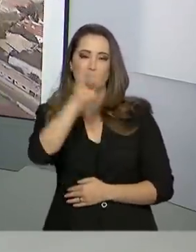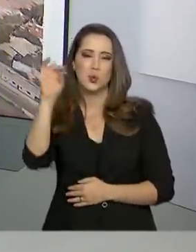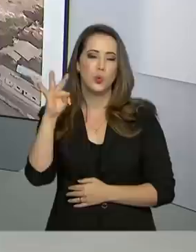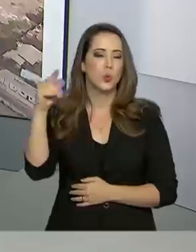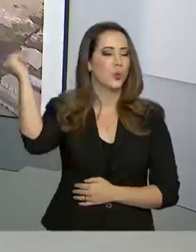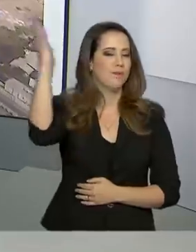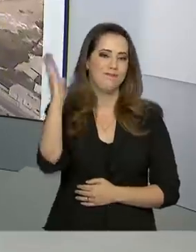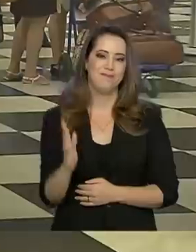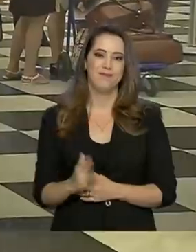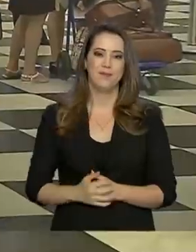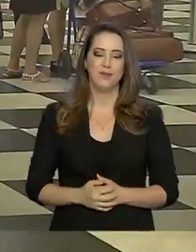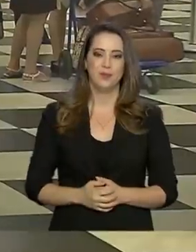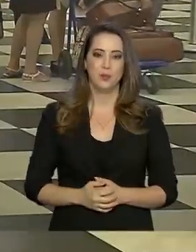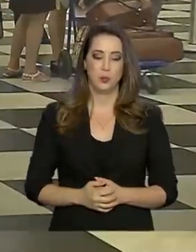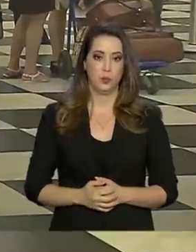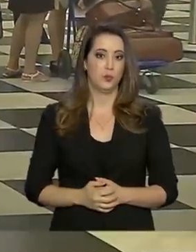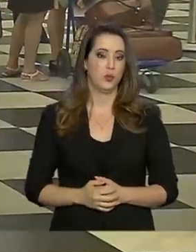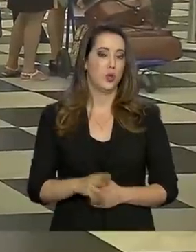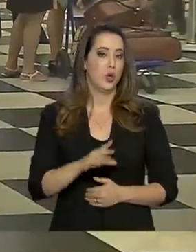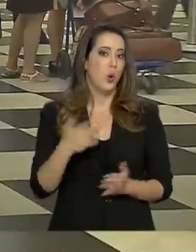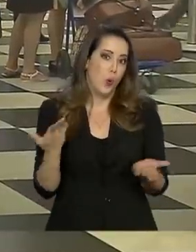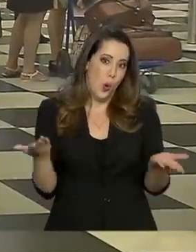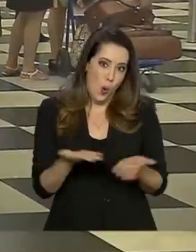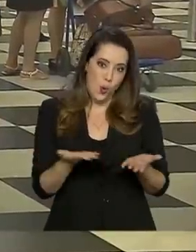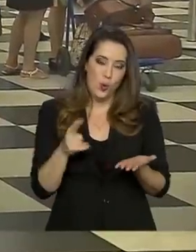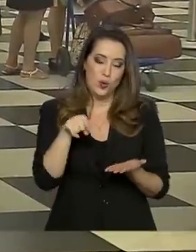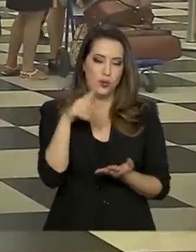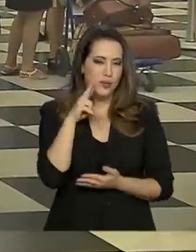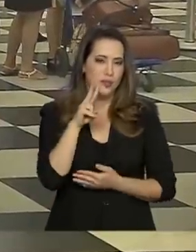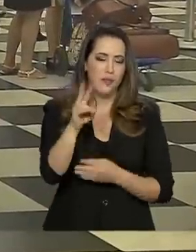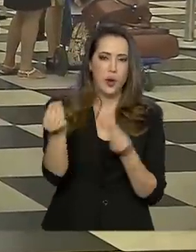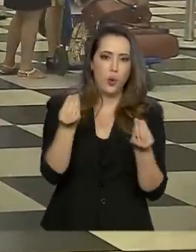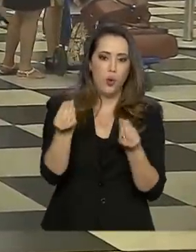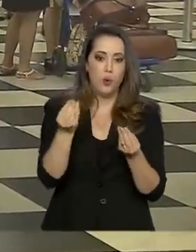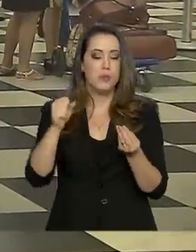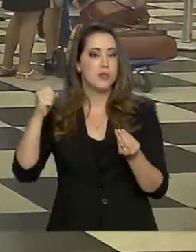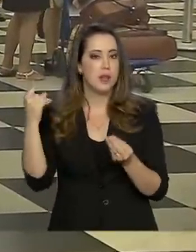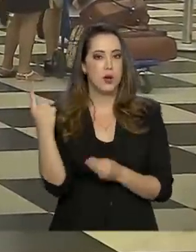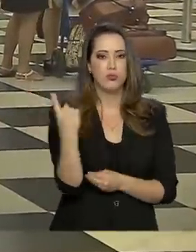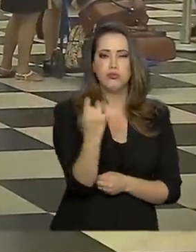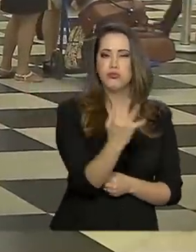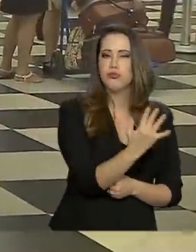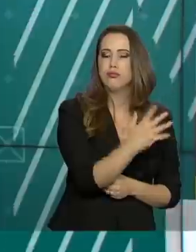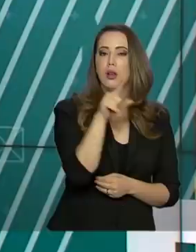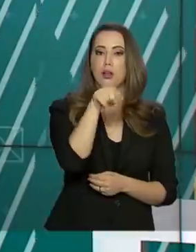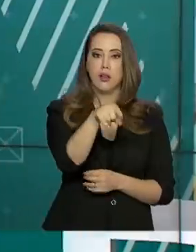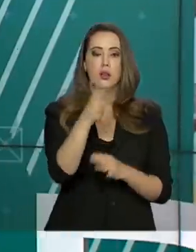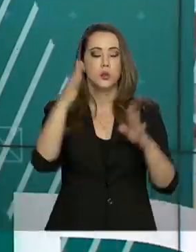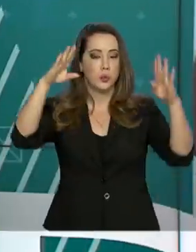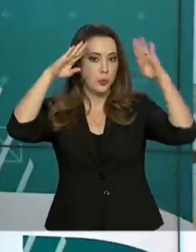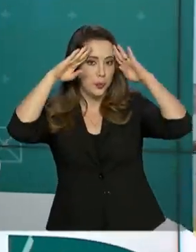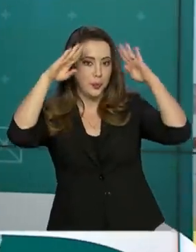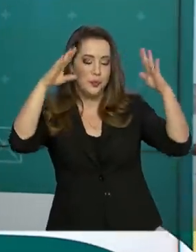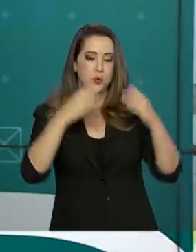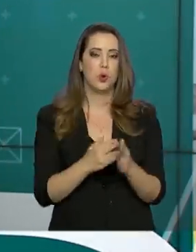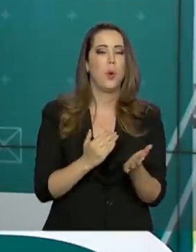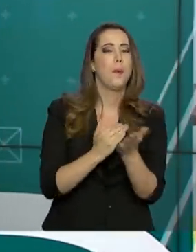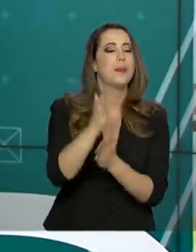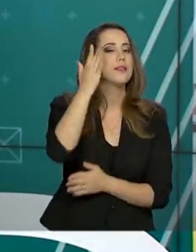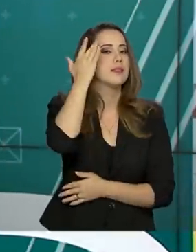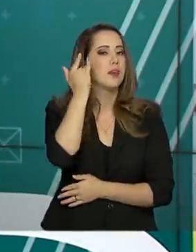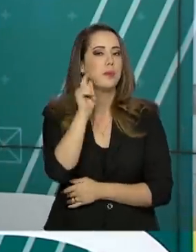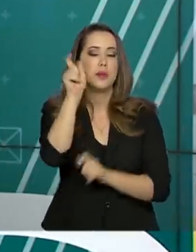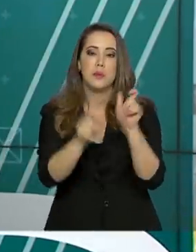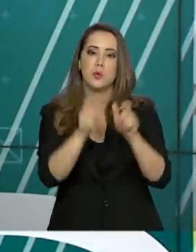todo o país. No último dia do ano, você vai ver como está a movimentação nos aeroportos. A partir de amanhã, o